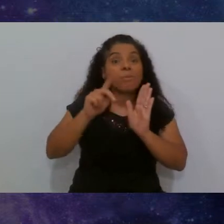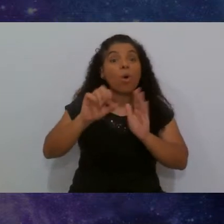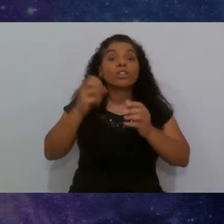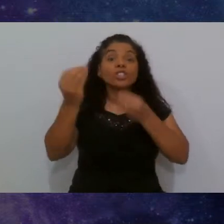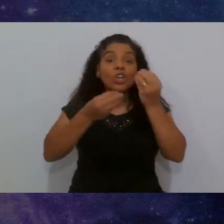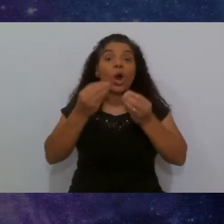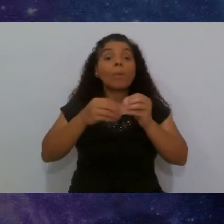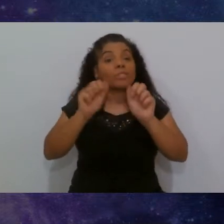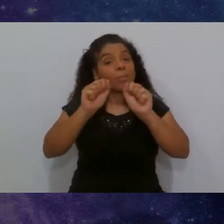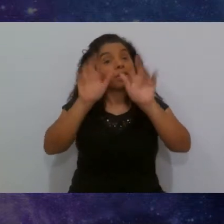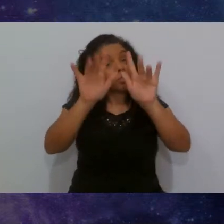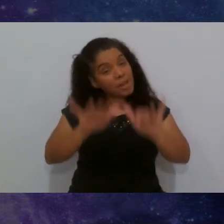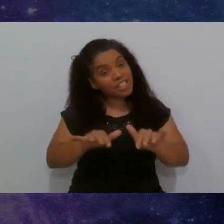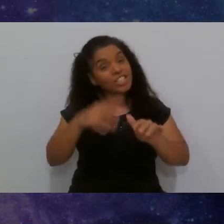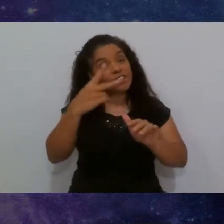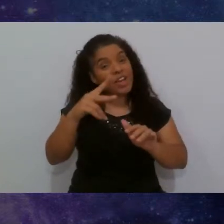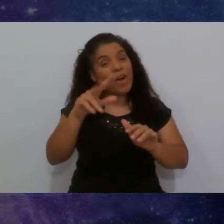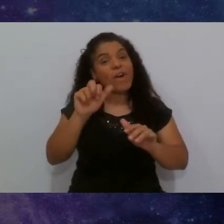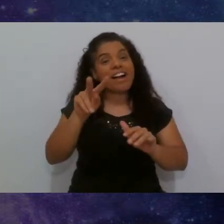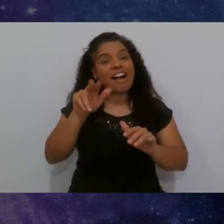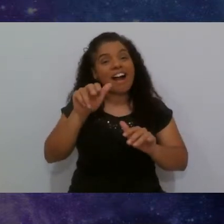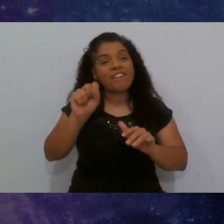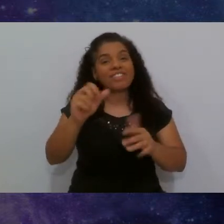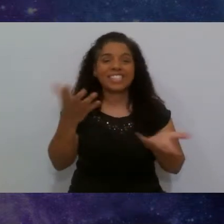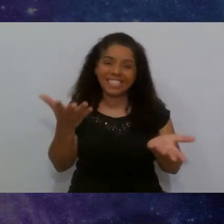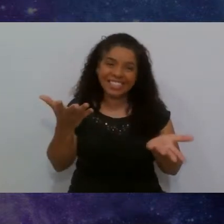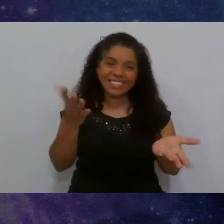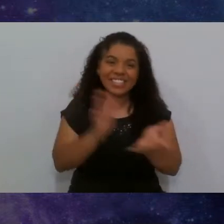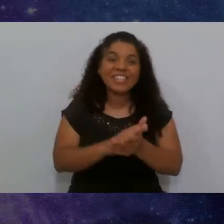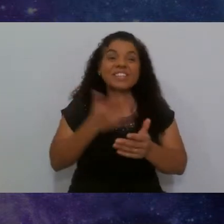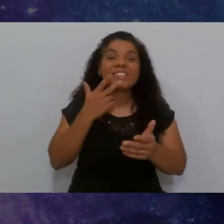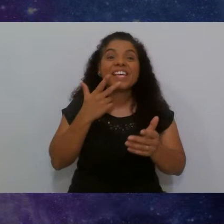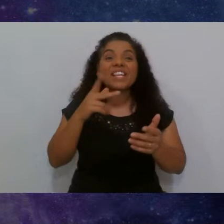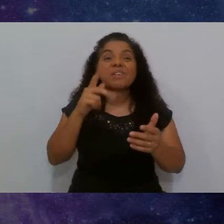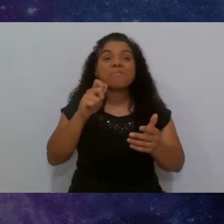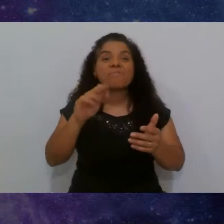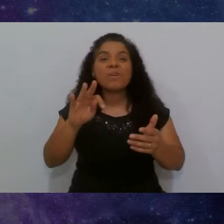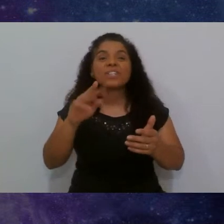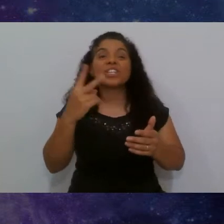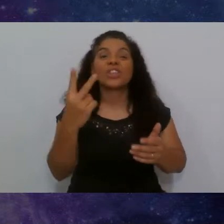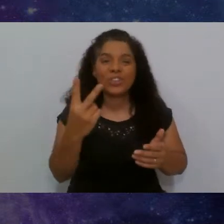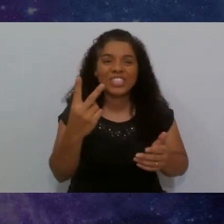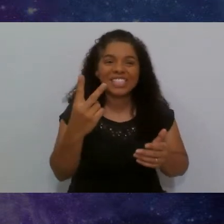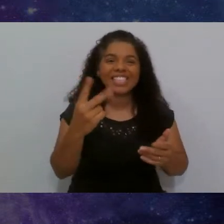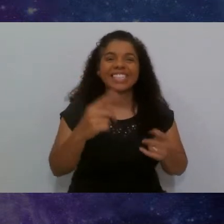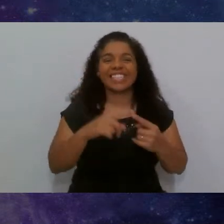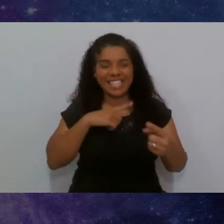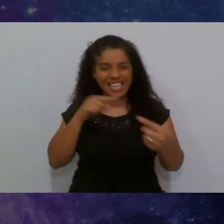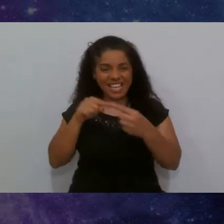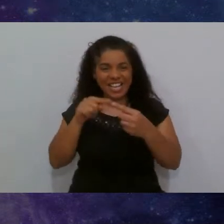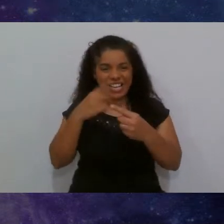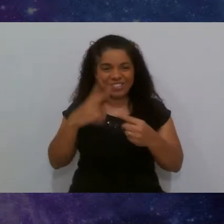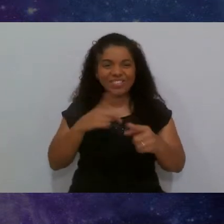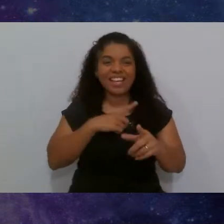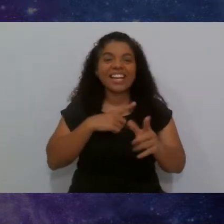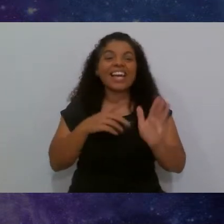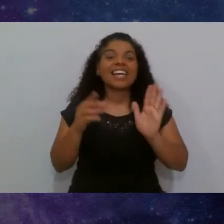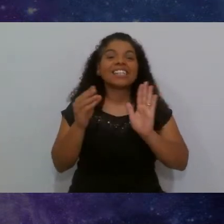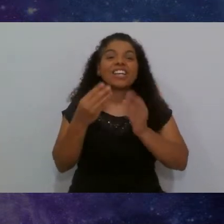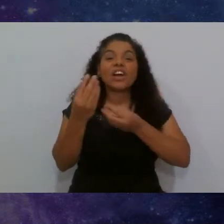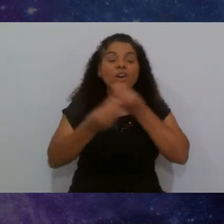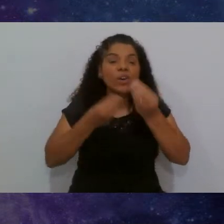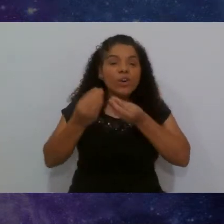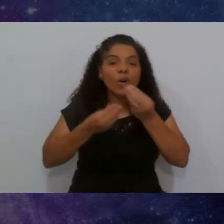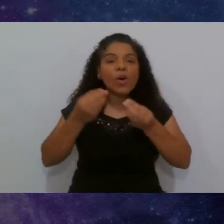como você pode preencher o seu Canvas, seria um post dois referente a como